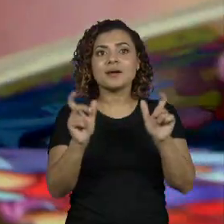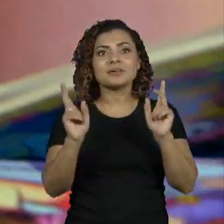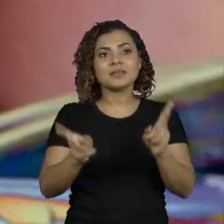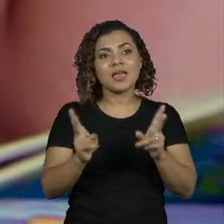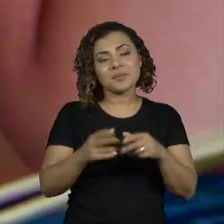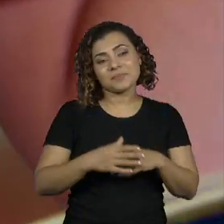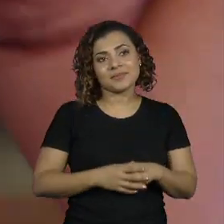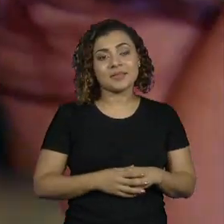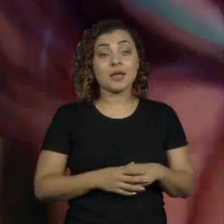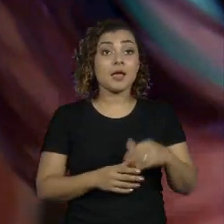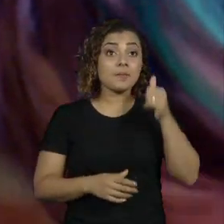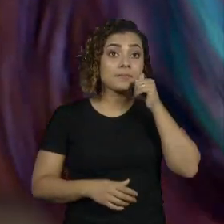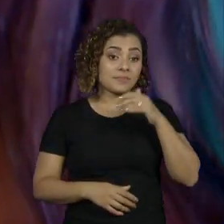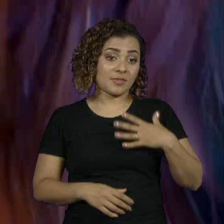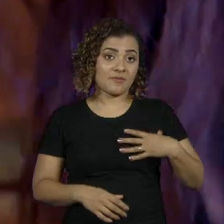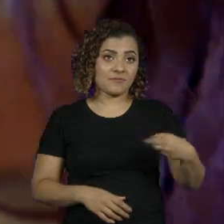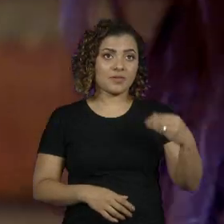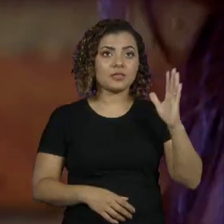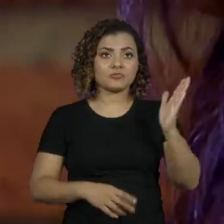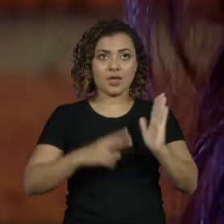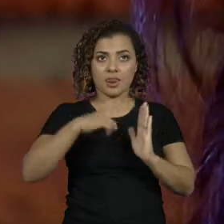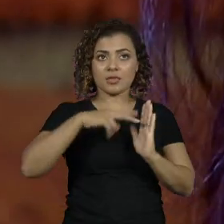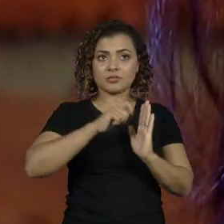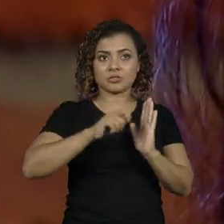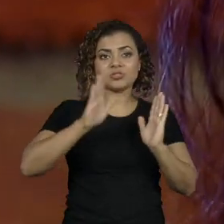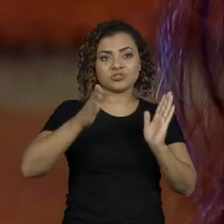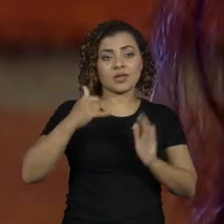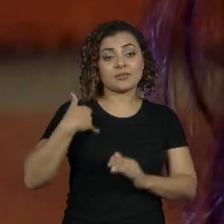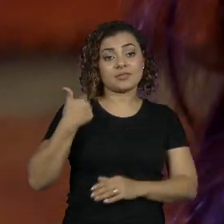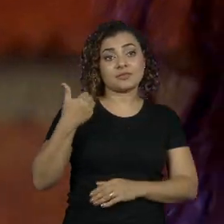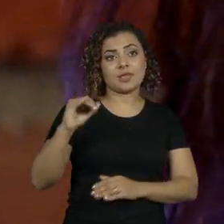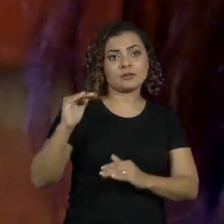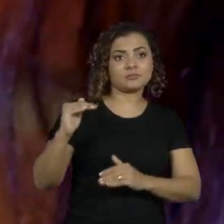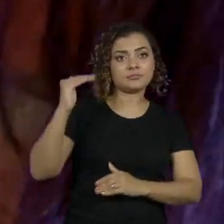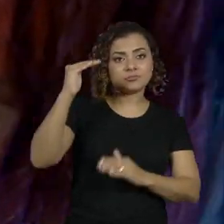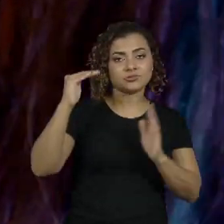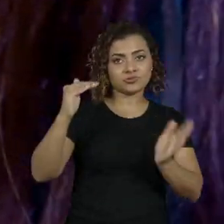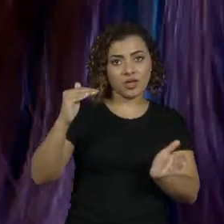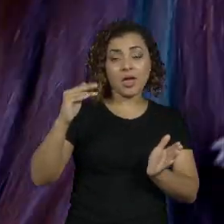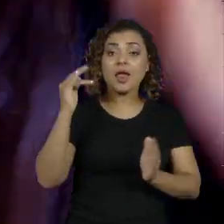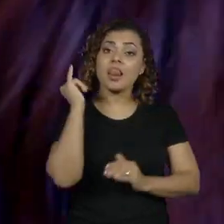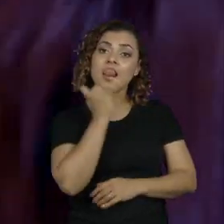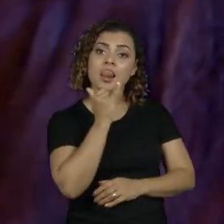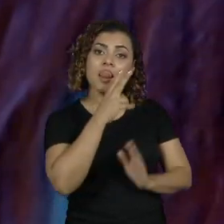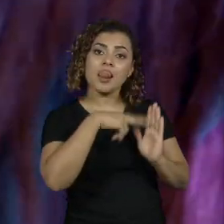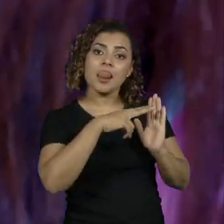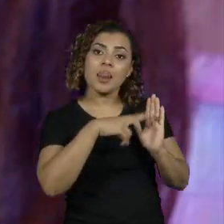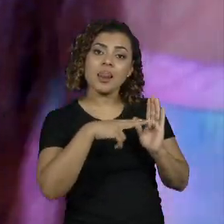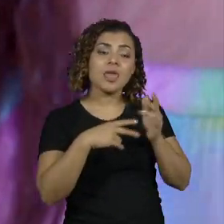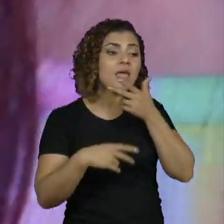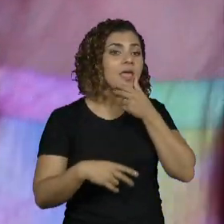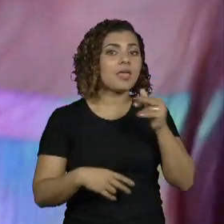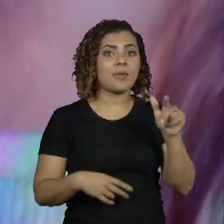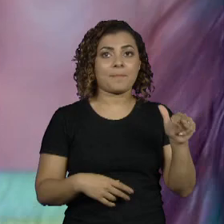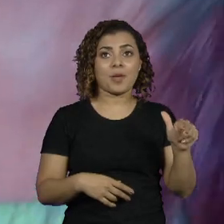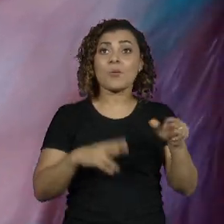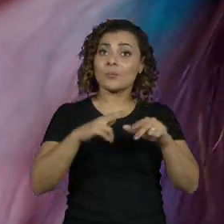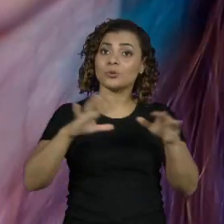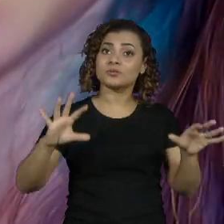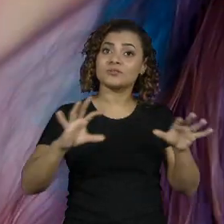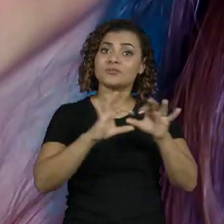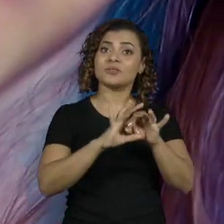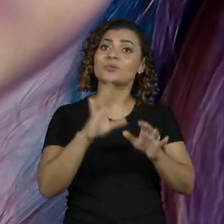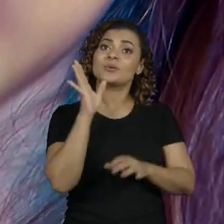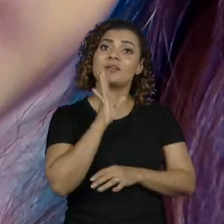A minha filha mais velha, que já é alfabetizada, que tem 10 anos, lendo pro irmão. Então, quando eu falo a importância do vínculo,